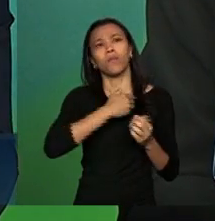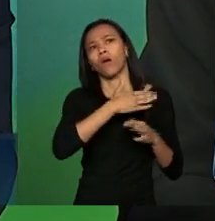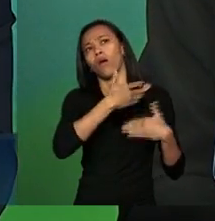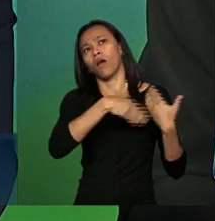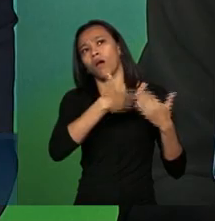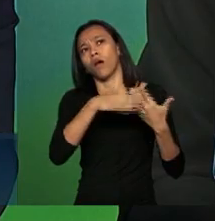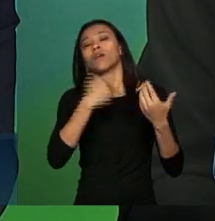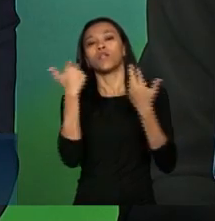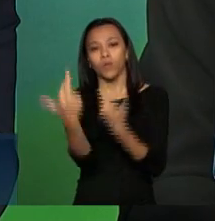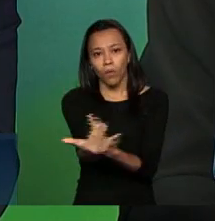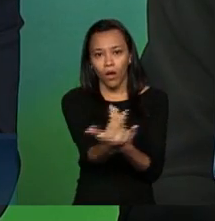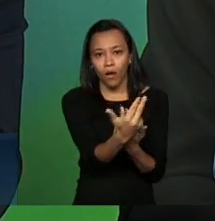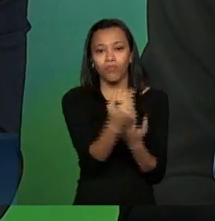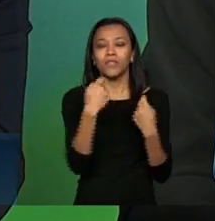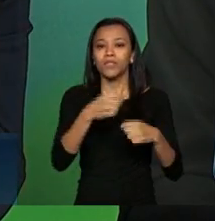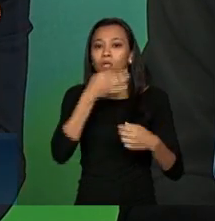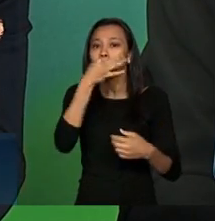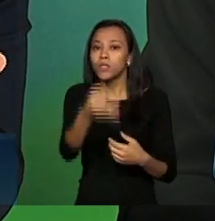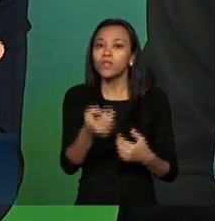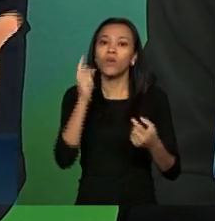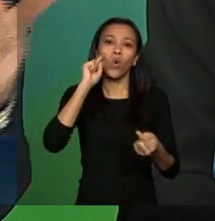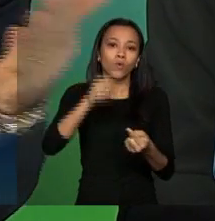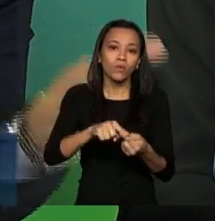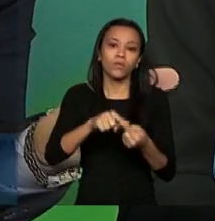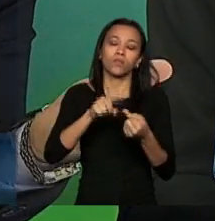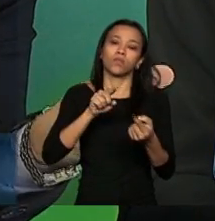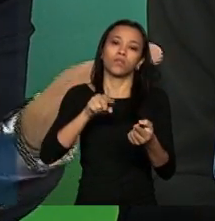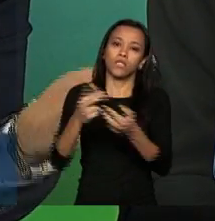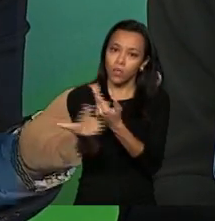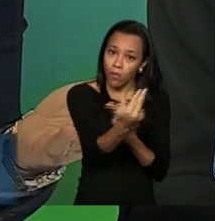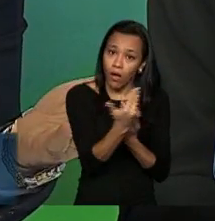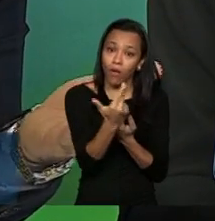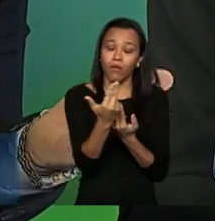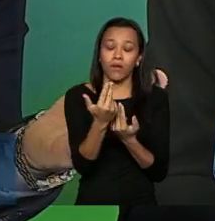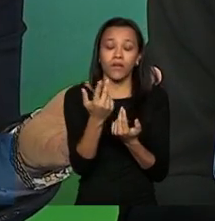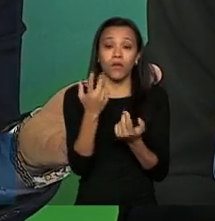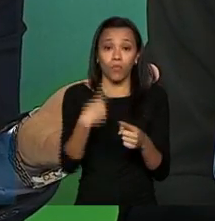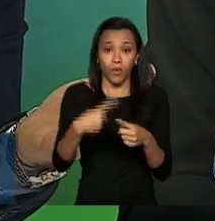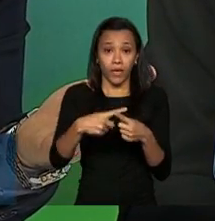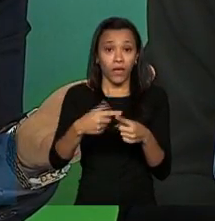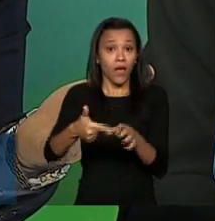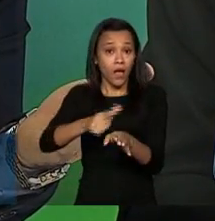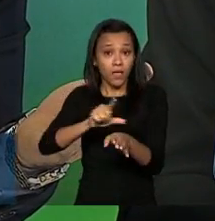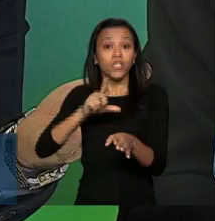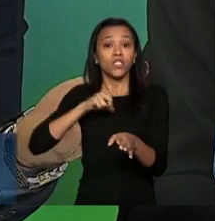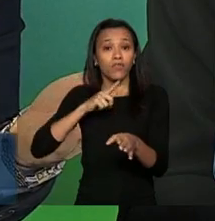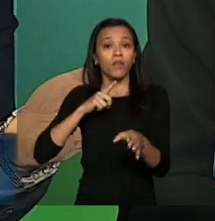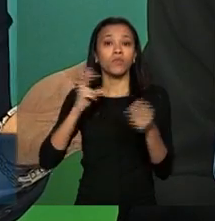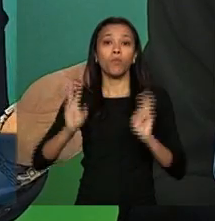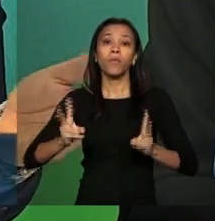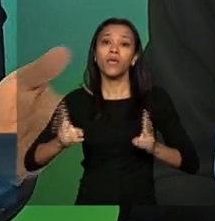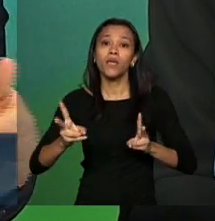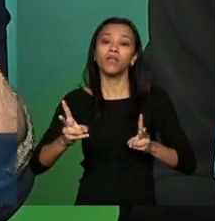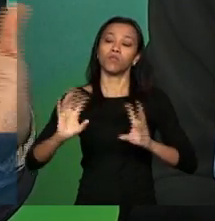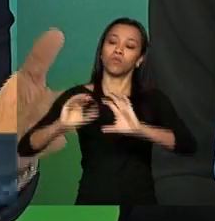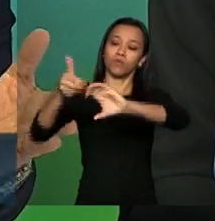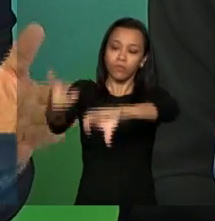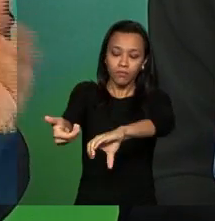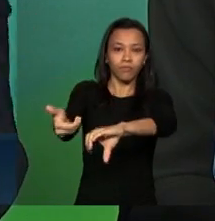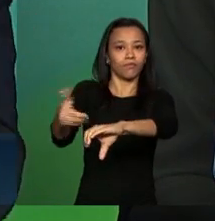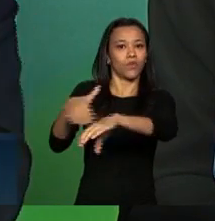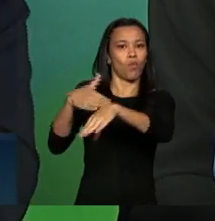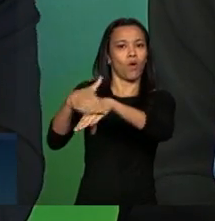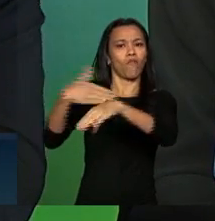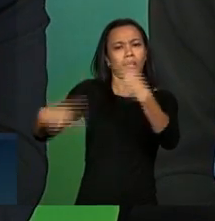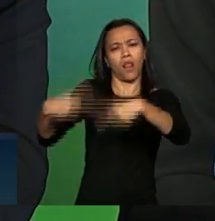partir de um conceito bastante alinhado não foi instalado porque nós tínhamos um debate no Congresso Nacional era ruim você instalar no meio de um